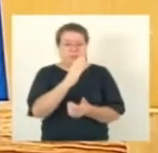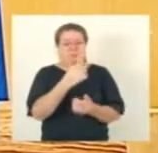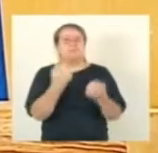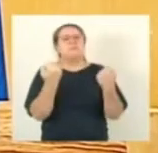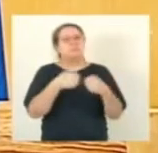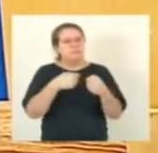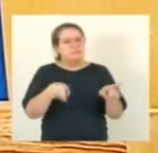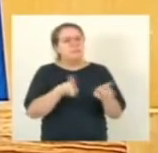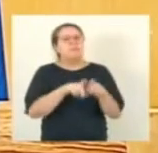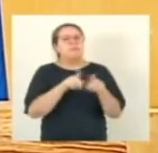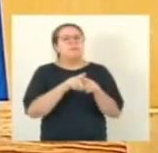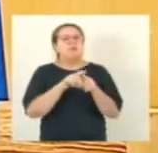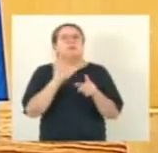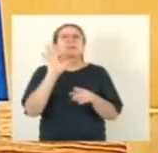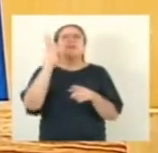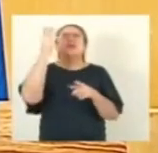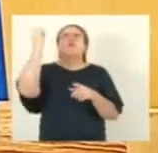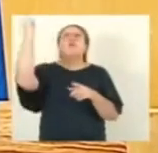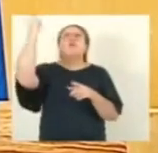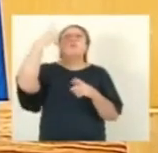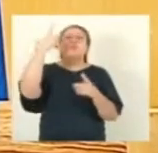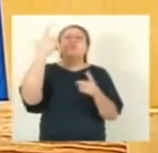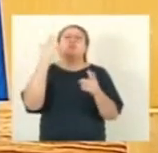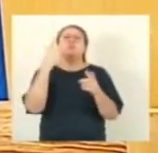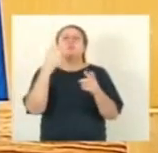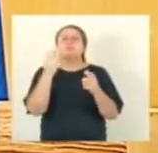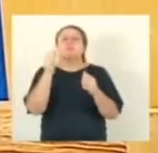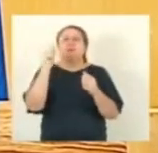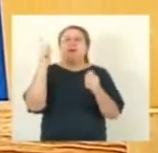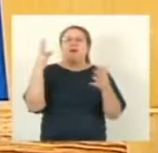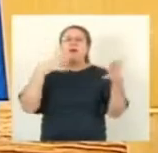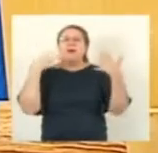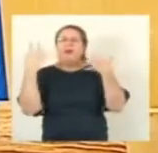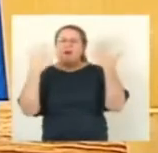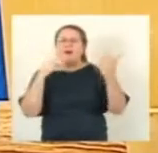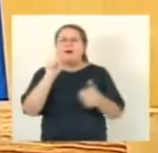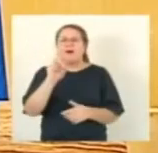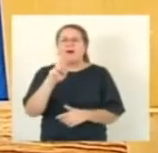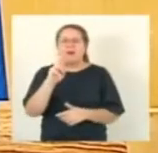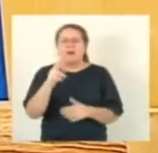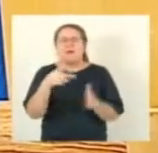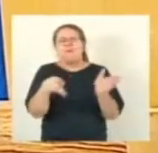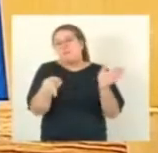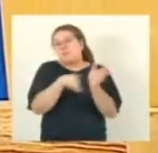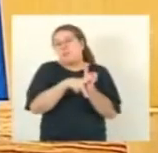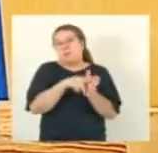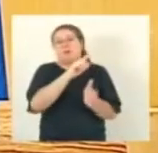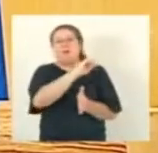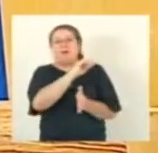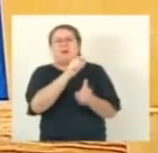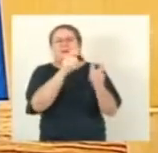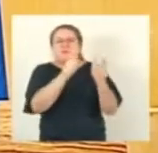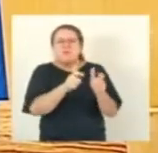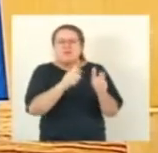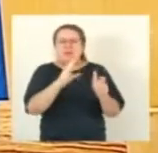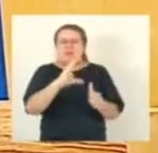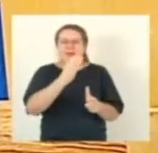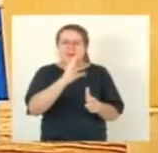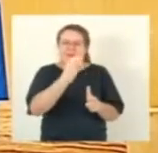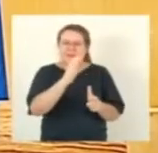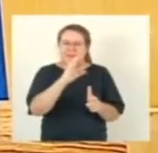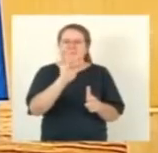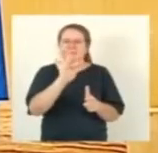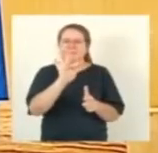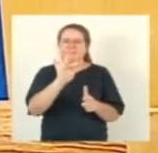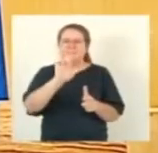Essa escola Ana Lopes Balestreiro, ela fica em Flechal, um bairro bastante vulnerável. A escola tem uma